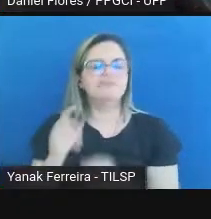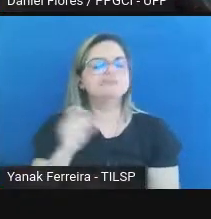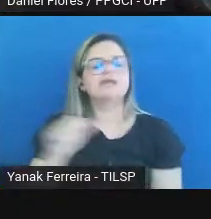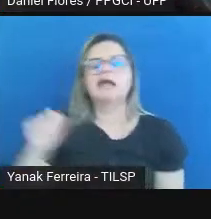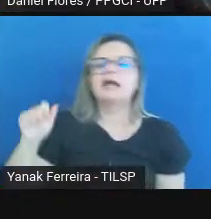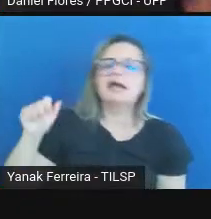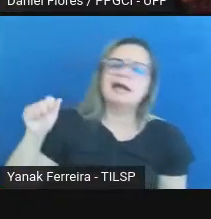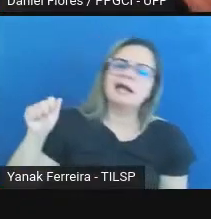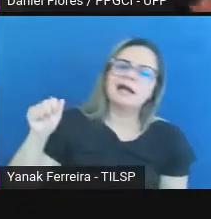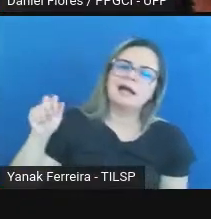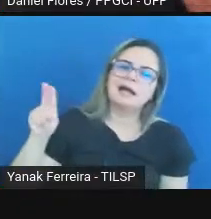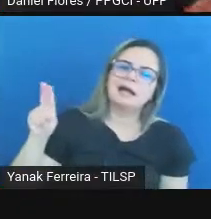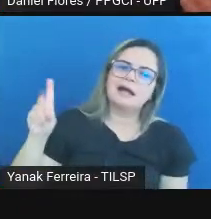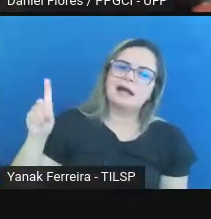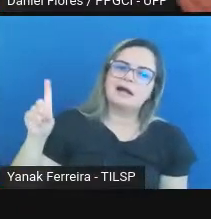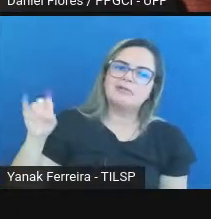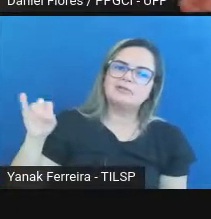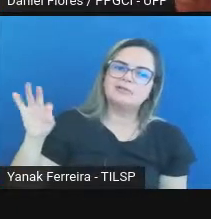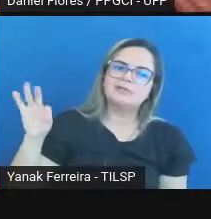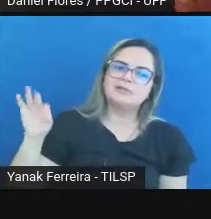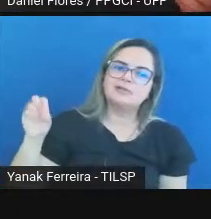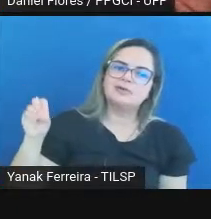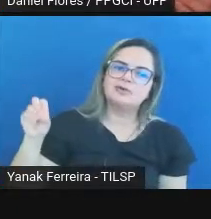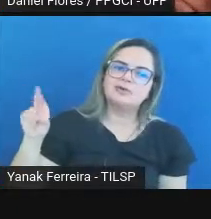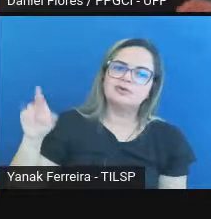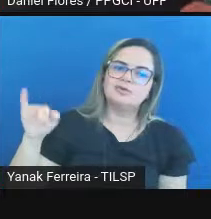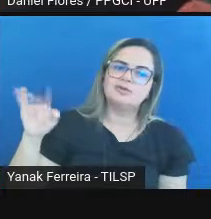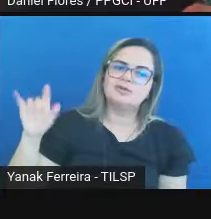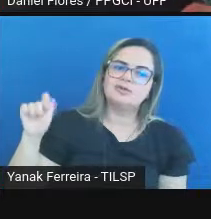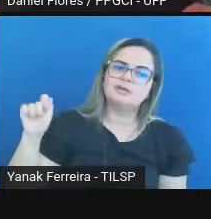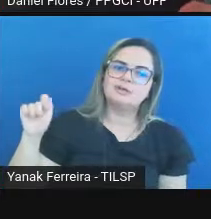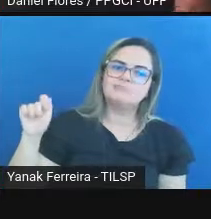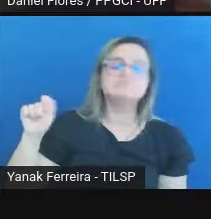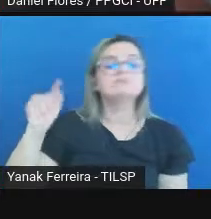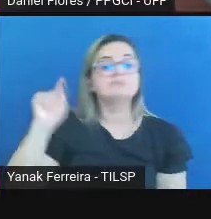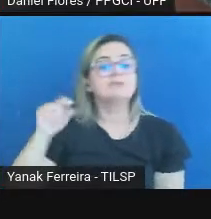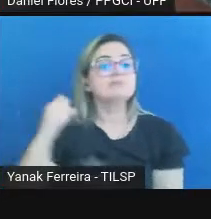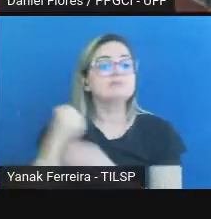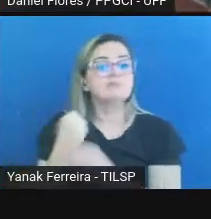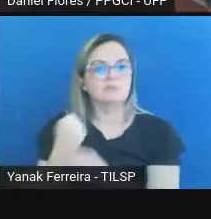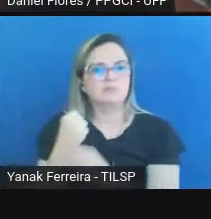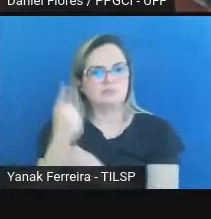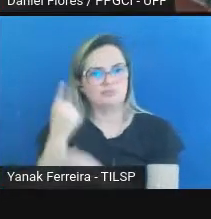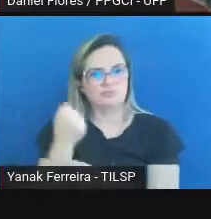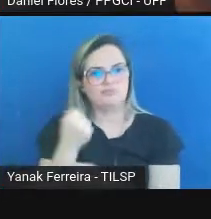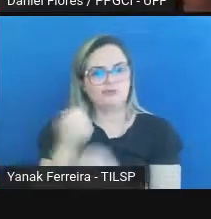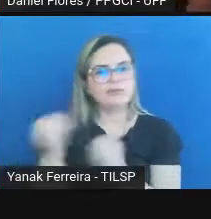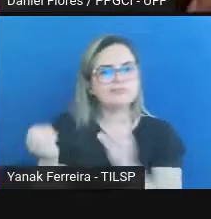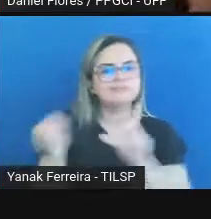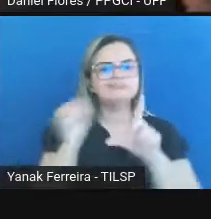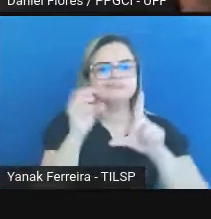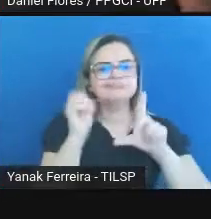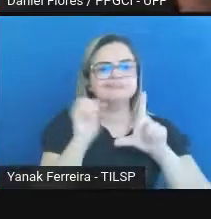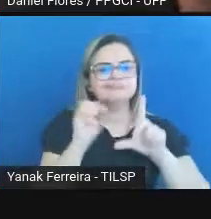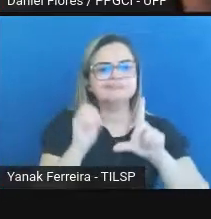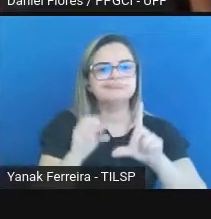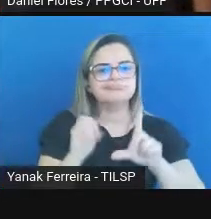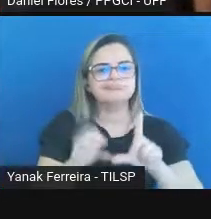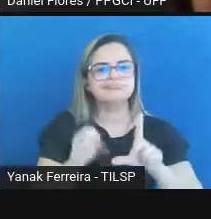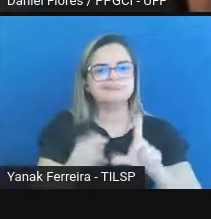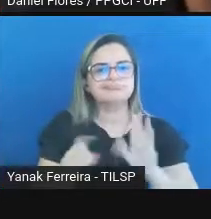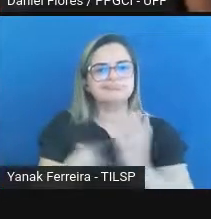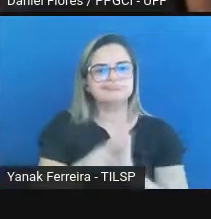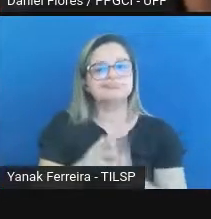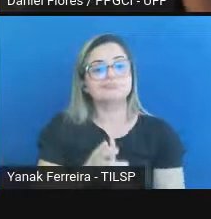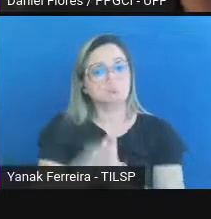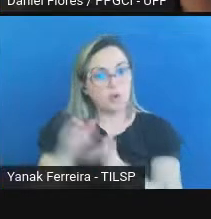certificação e isso nos garante a manutenção da cadeia de custódia digital. Recomendo esse material.